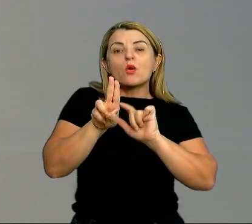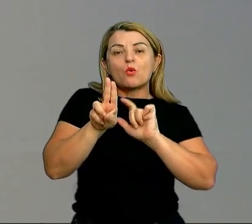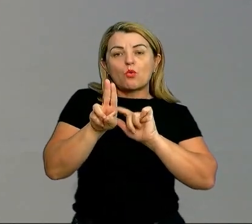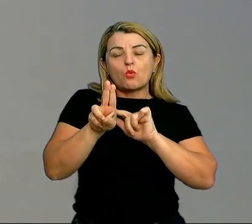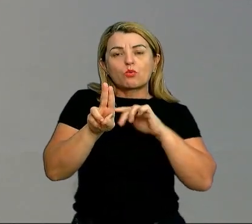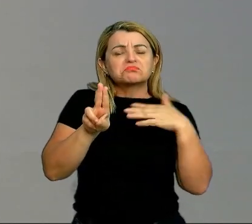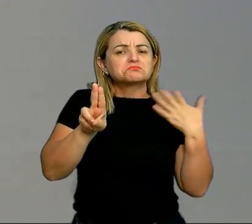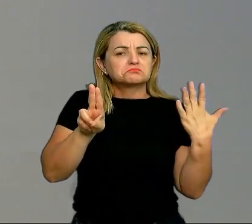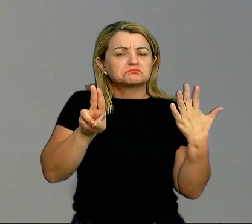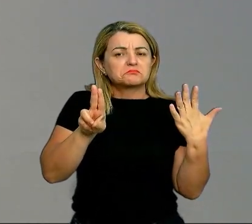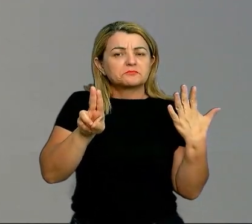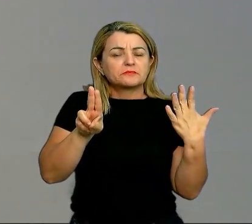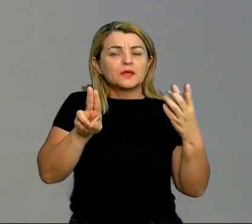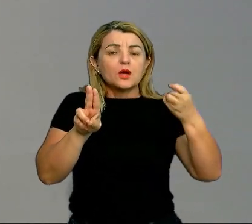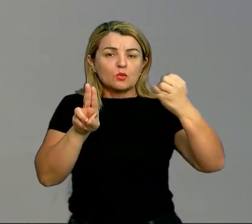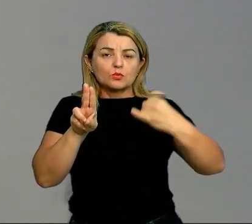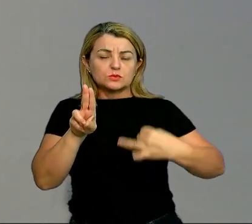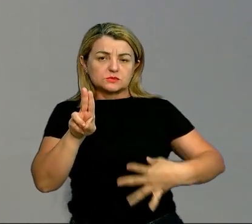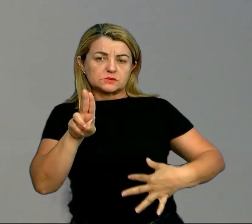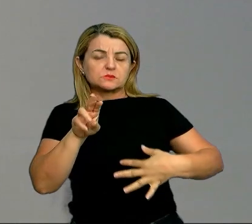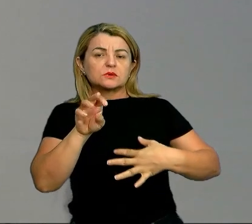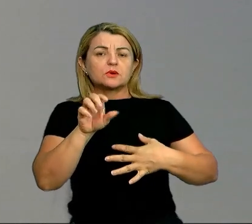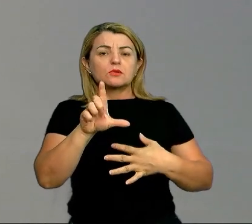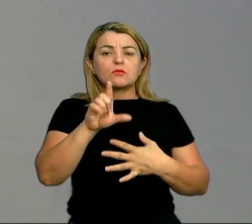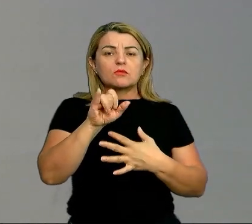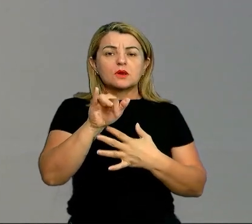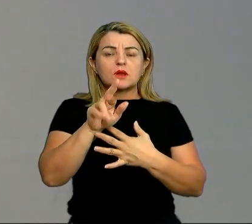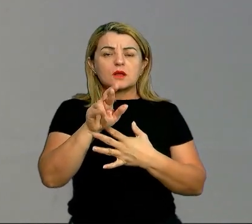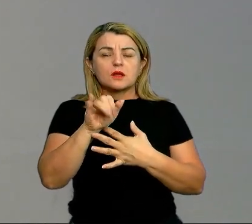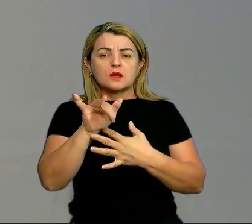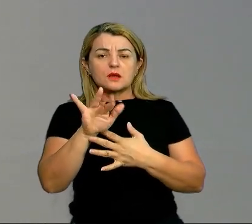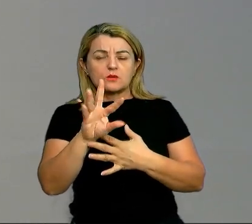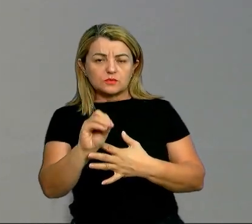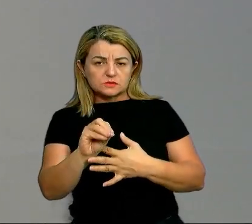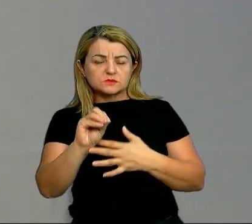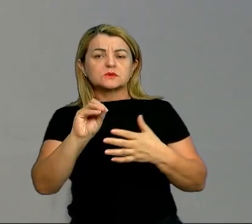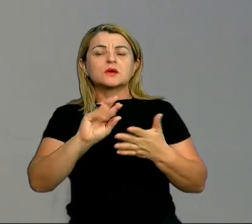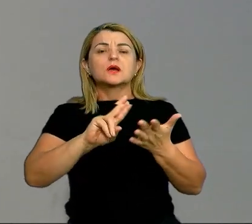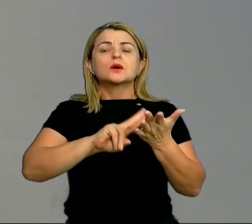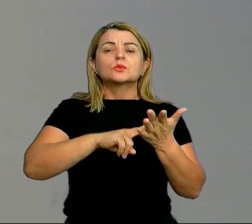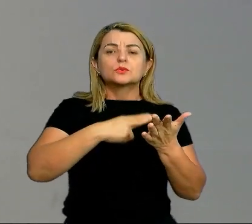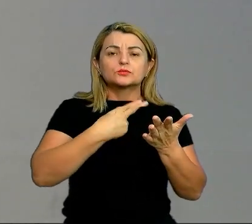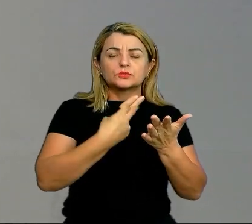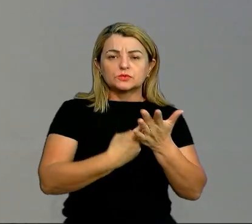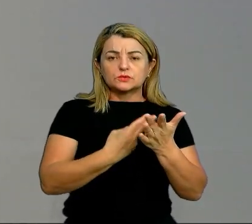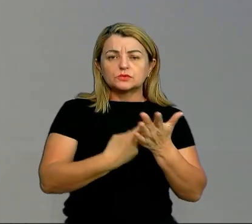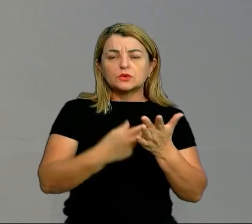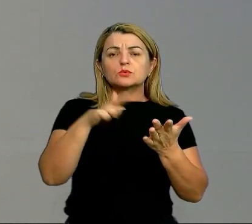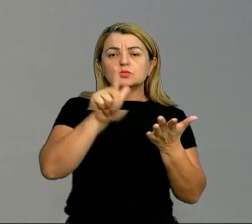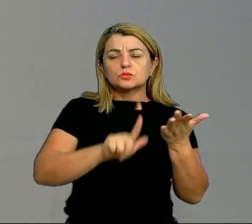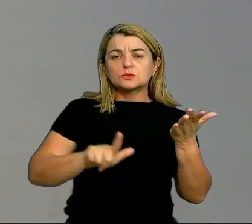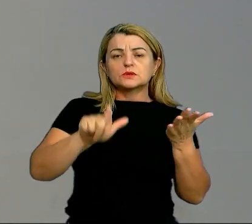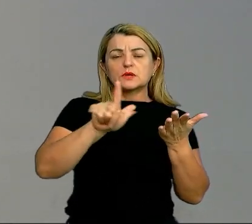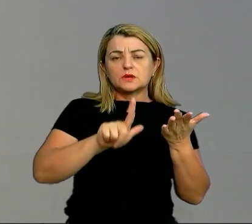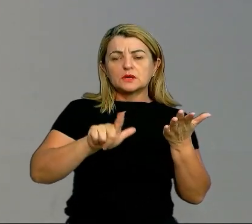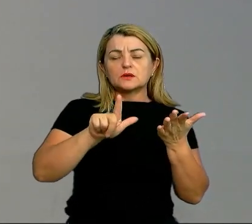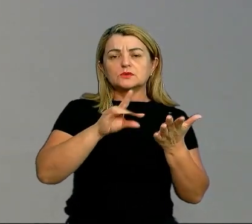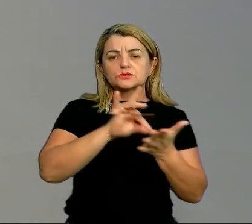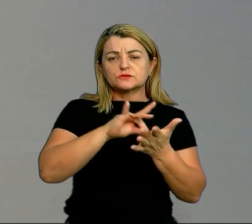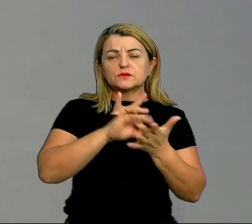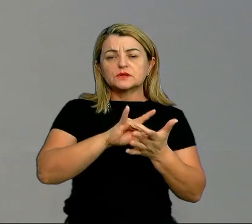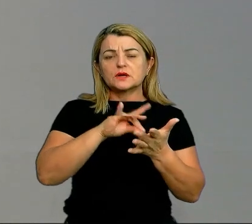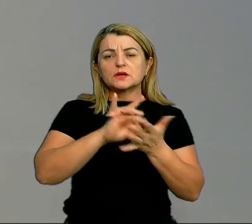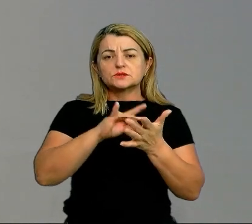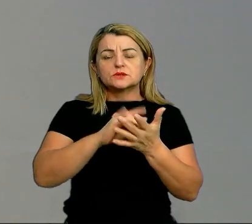produção? Então, quando nós falamos de eu lírico, pessoal, muito se traduz de maneira literal como a